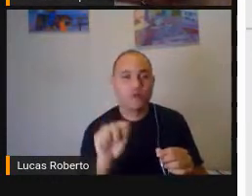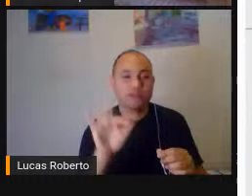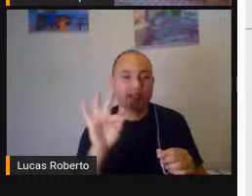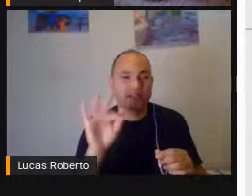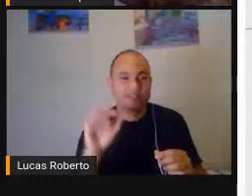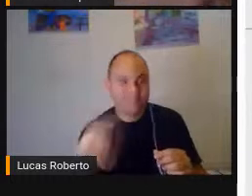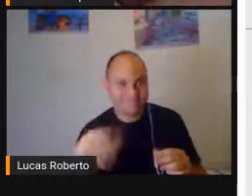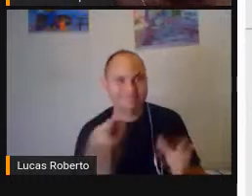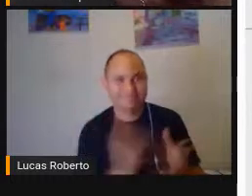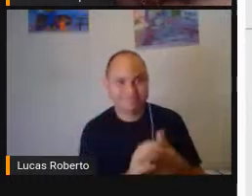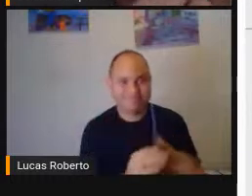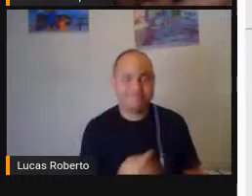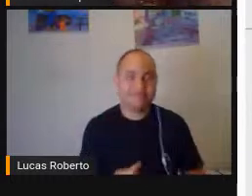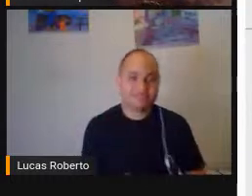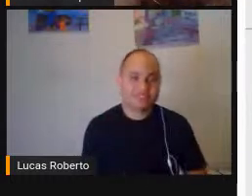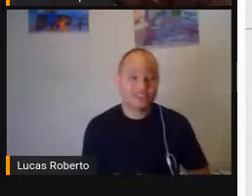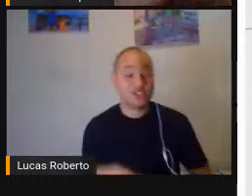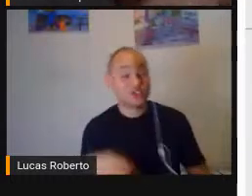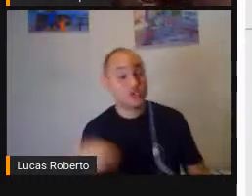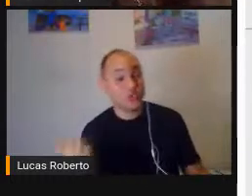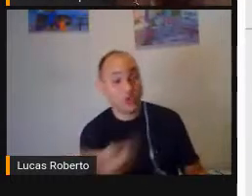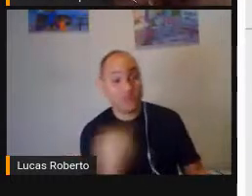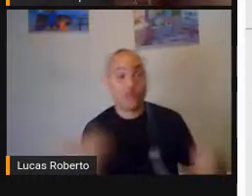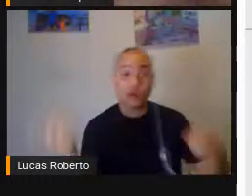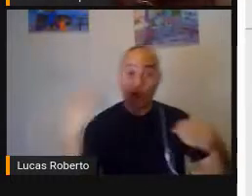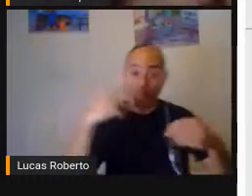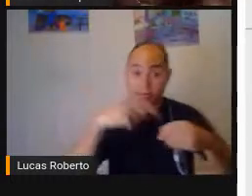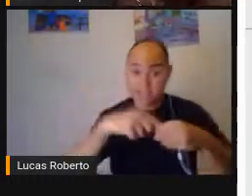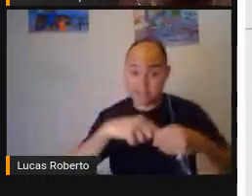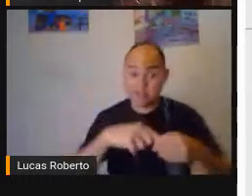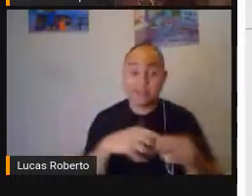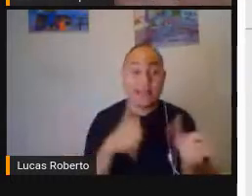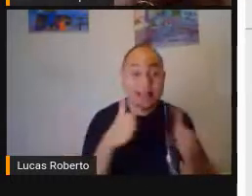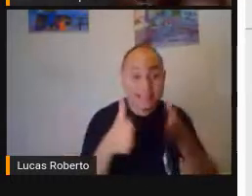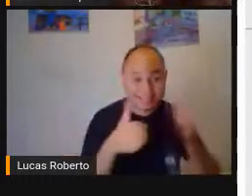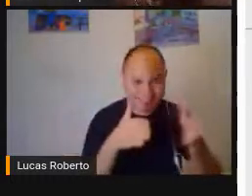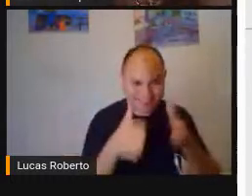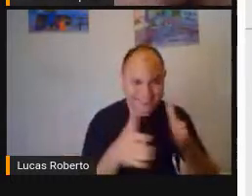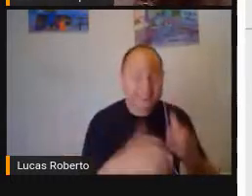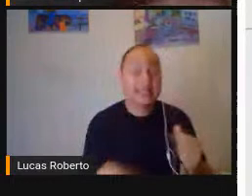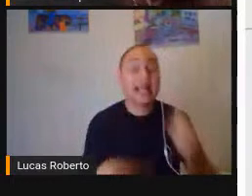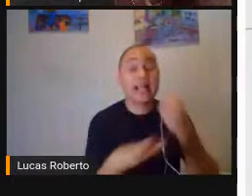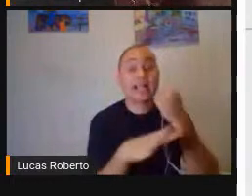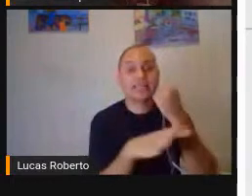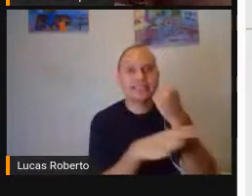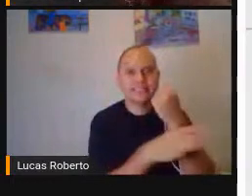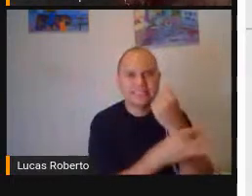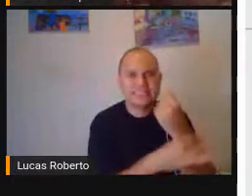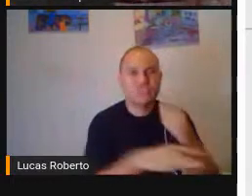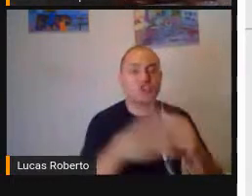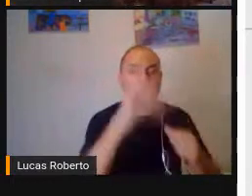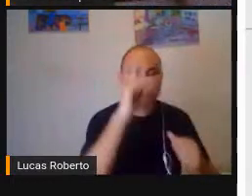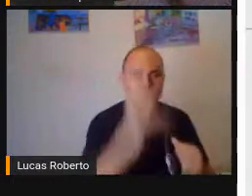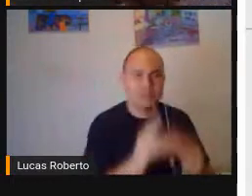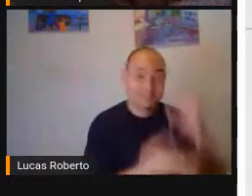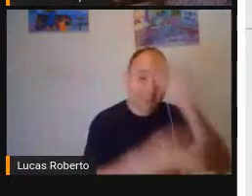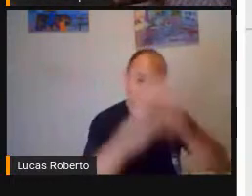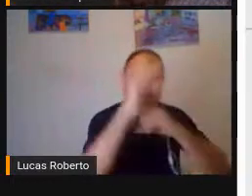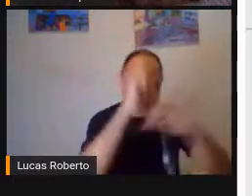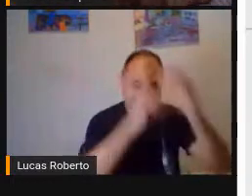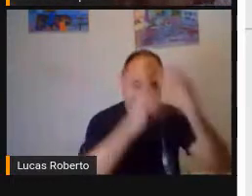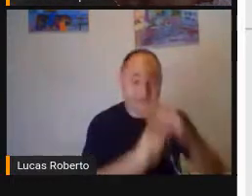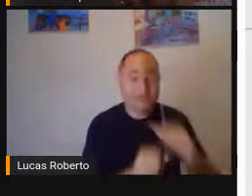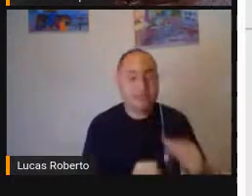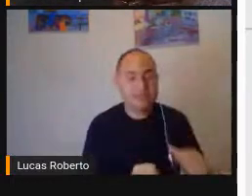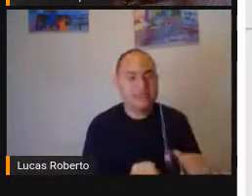nosso No nosso foco Que é a acessibilidade Que é a garantia Do direito De aprender Da criança Pública E da educação